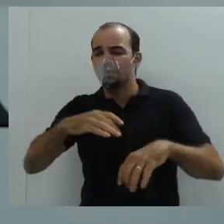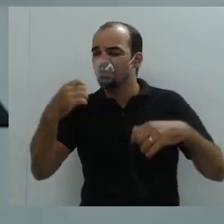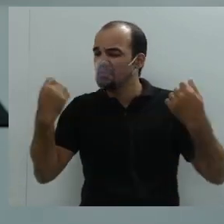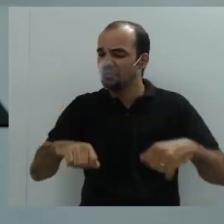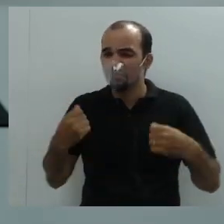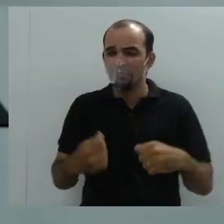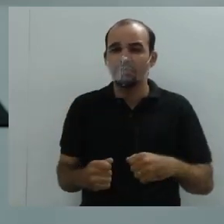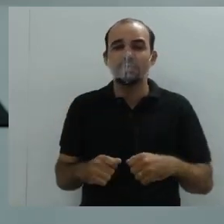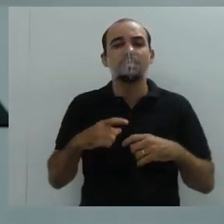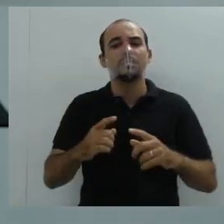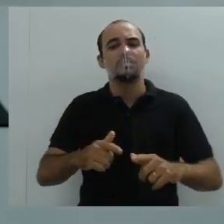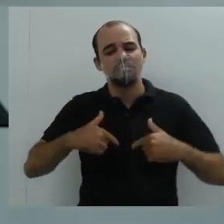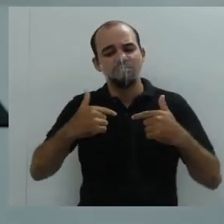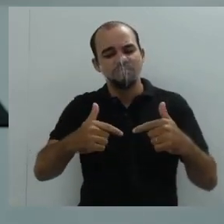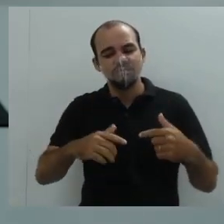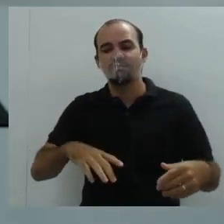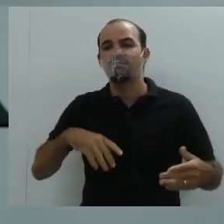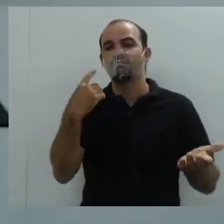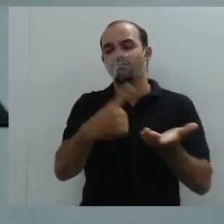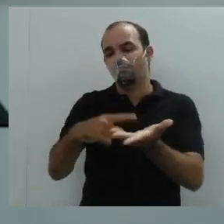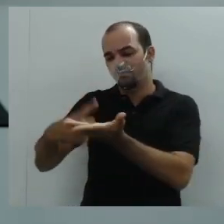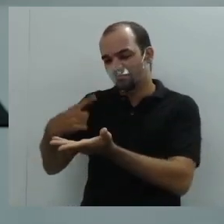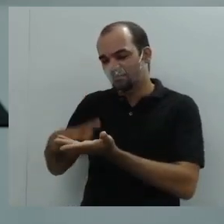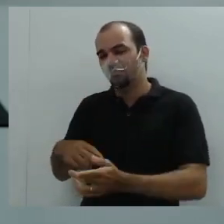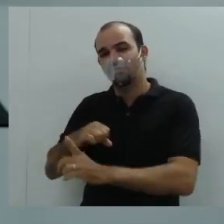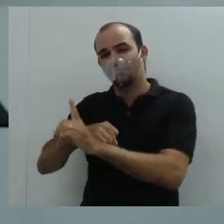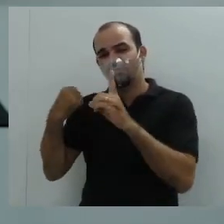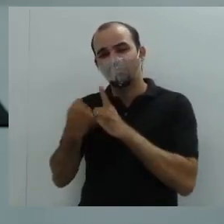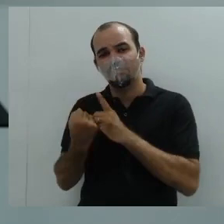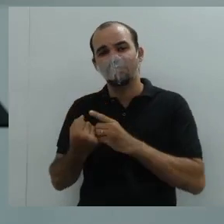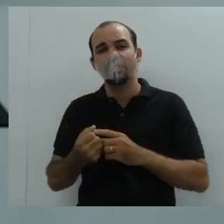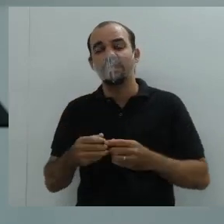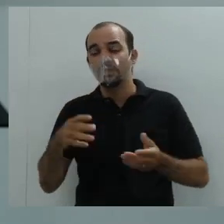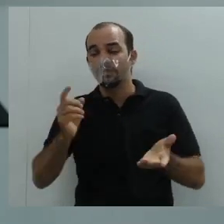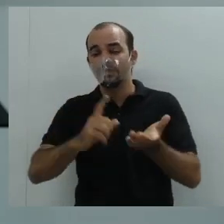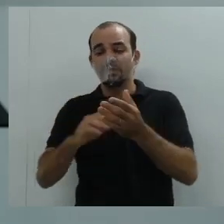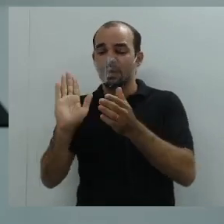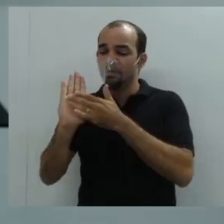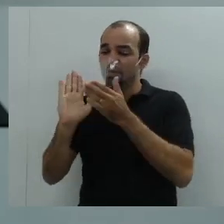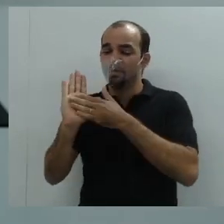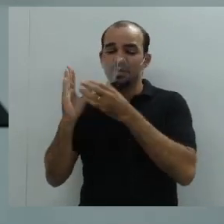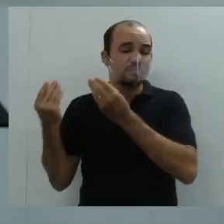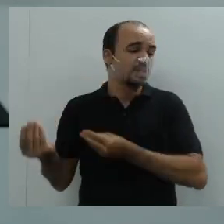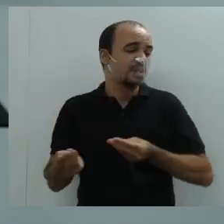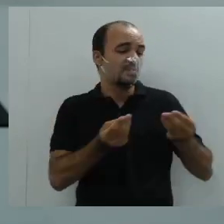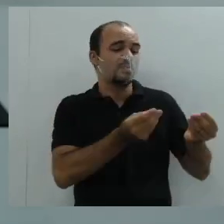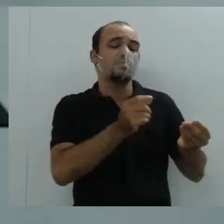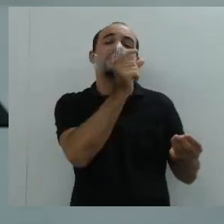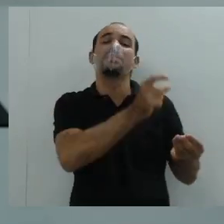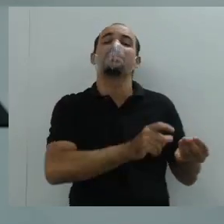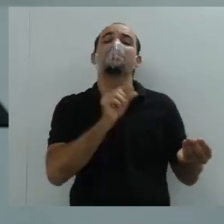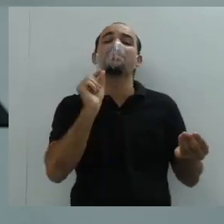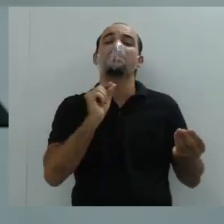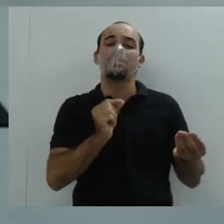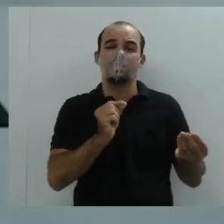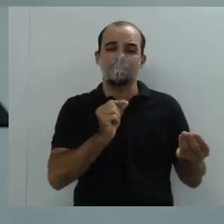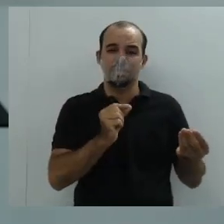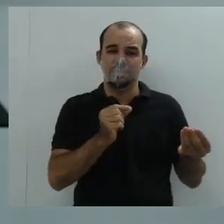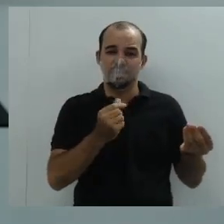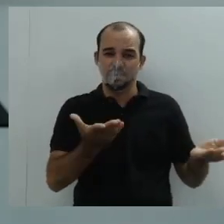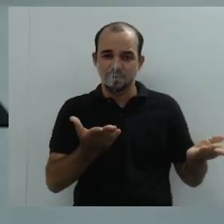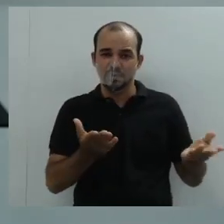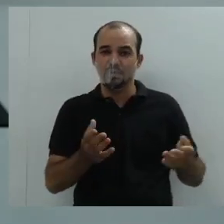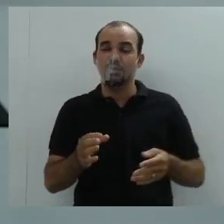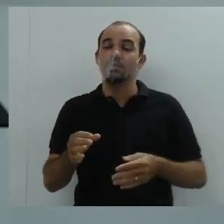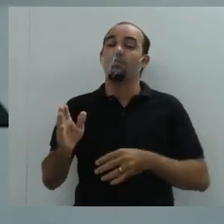solicitação, a quem eu vou solicitar? Que suporte eu vou solicitar? O abaixo-assinado é um suporte,